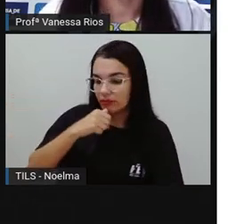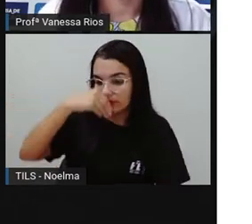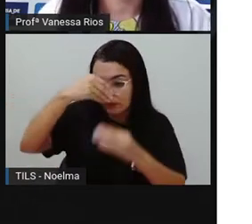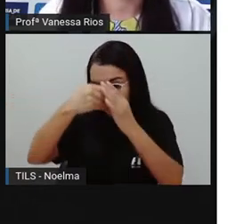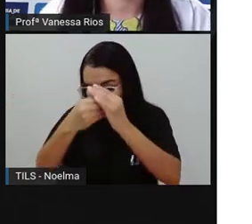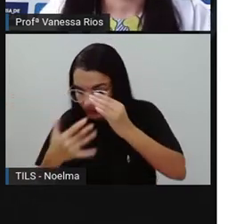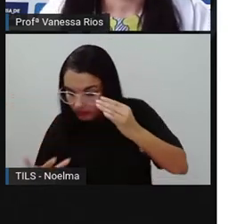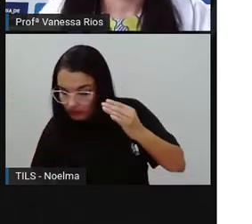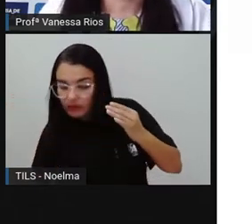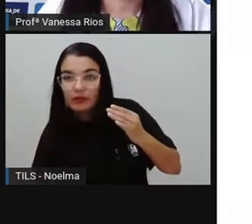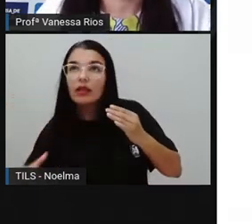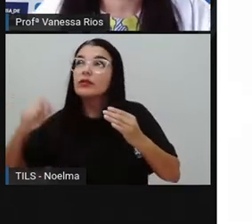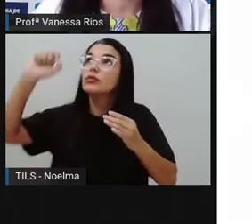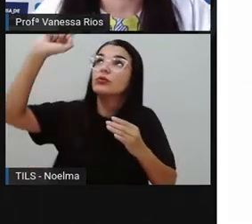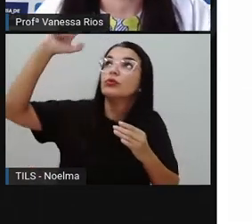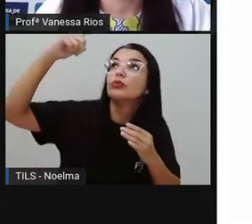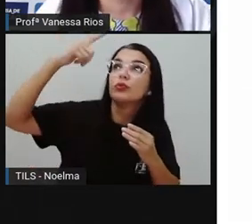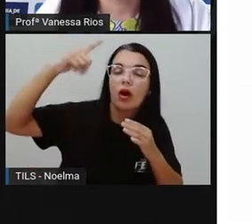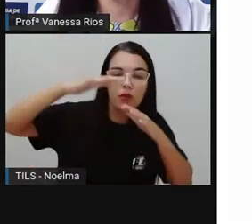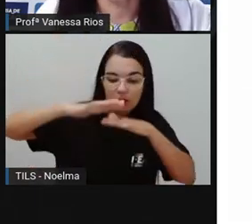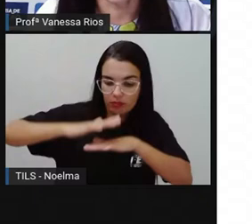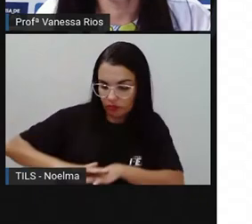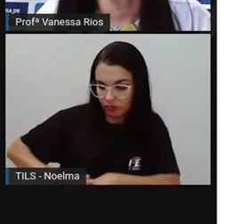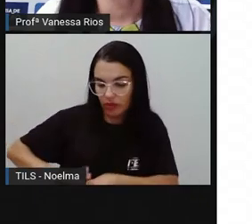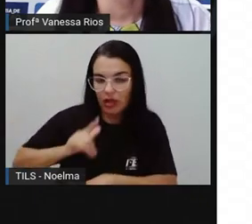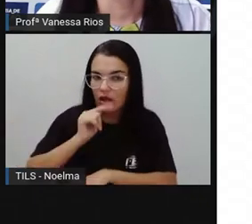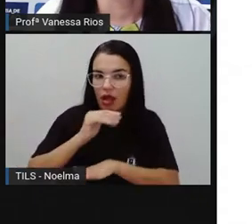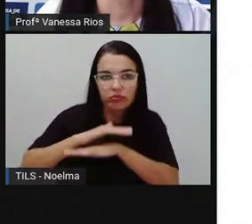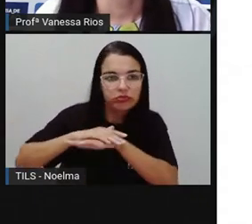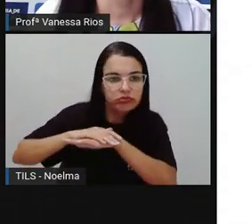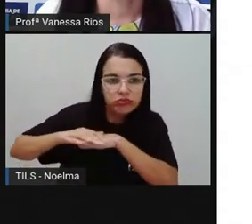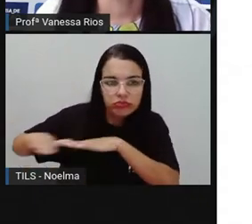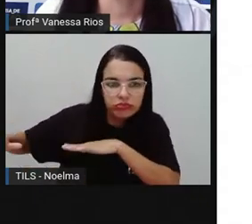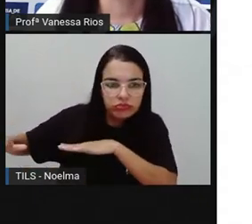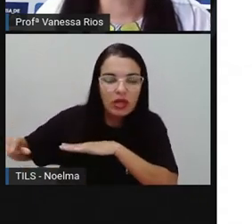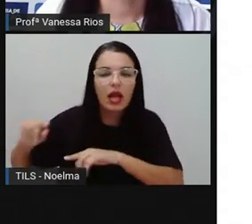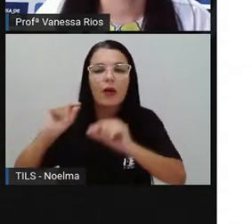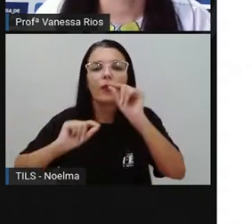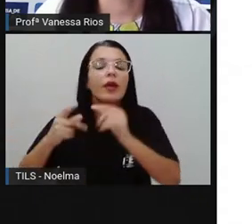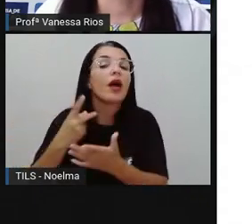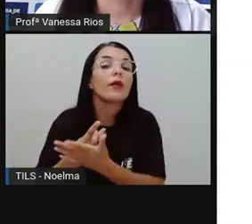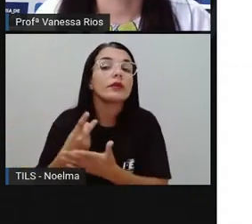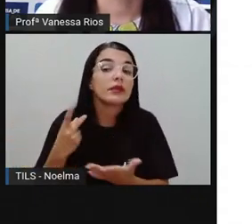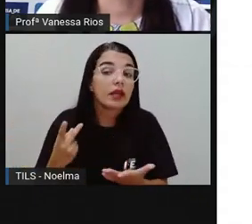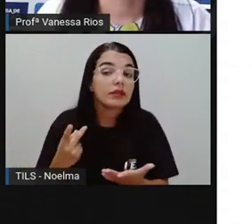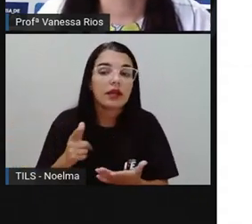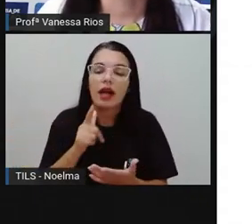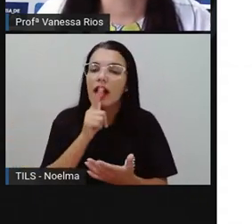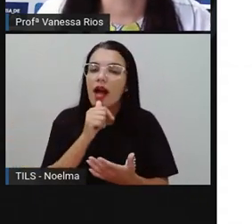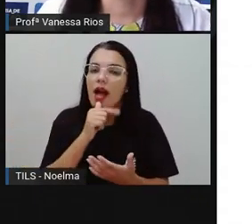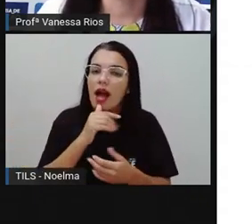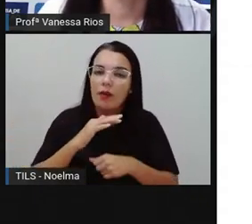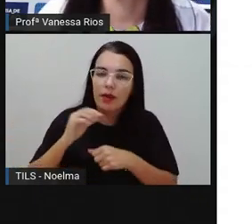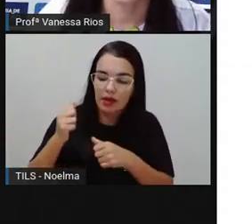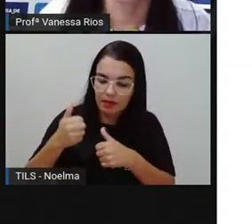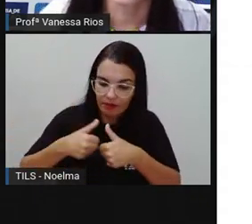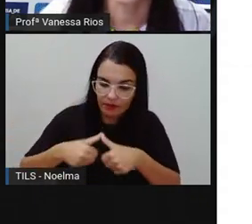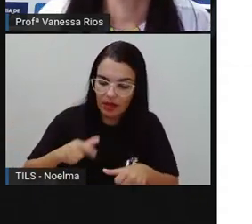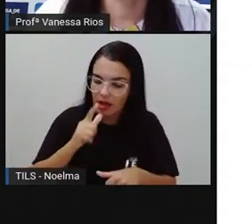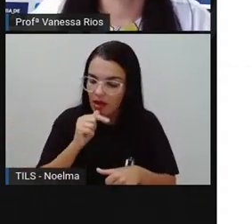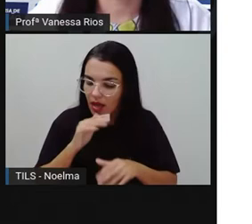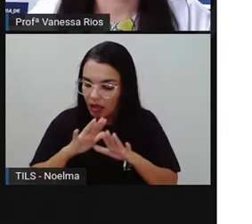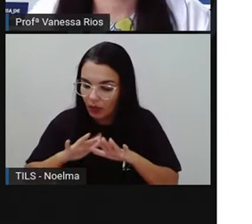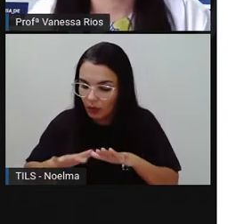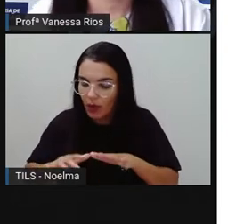no chão e coloca exposta ao sol, o que vai acontecer aí? A água vai passar do estado